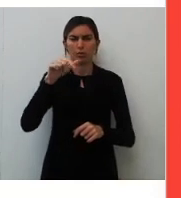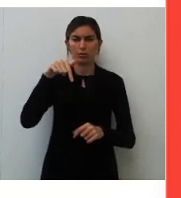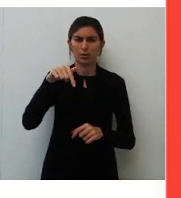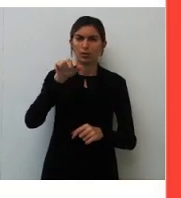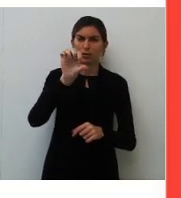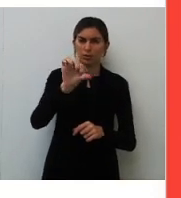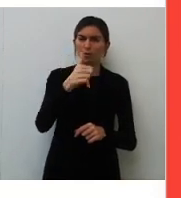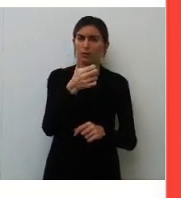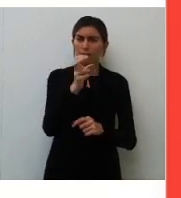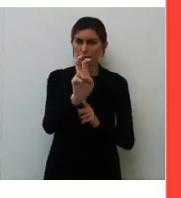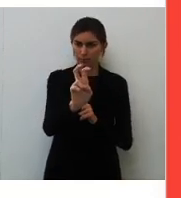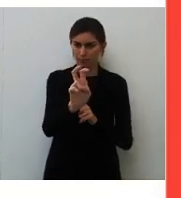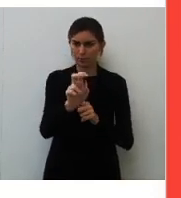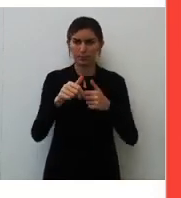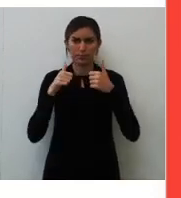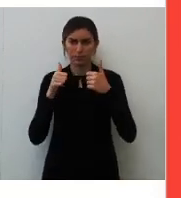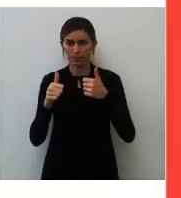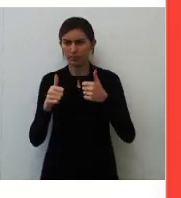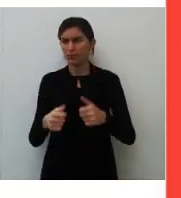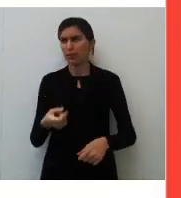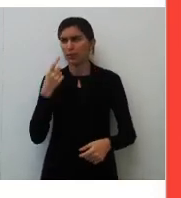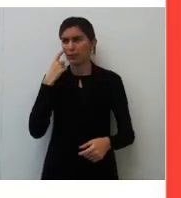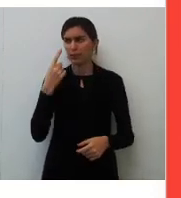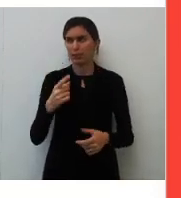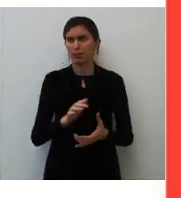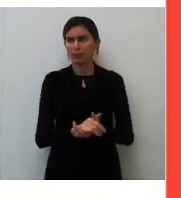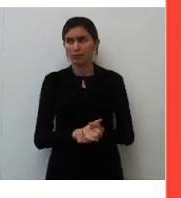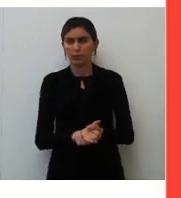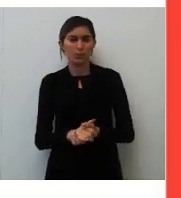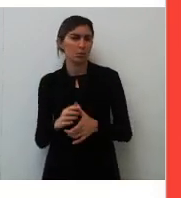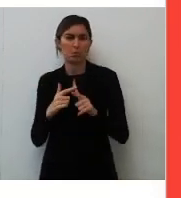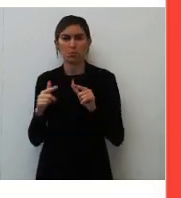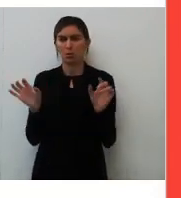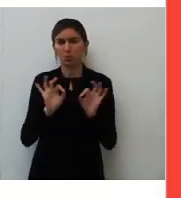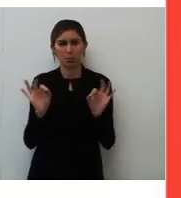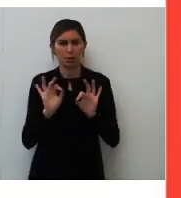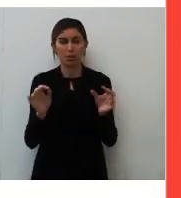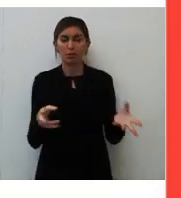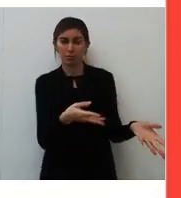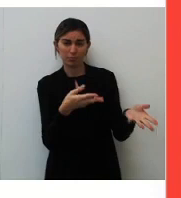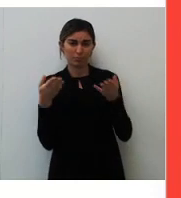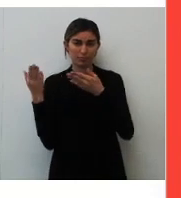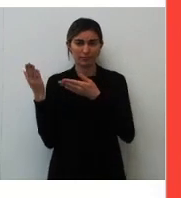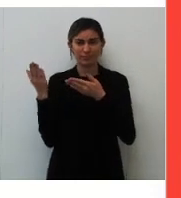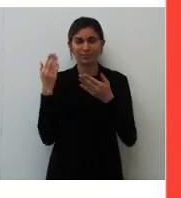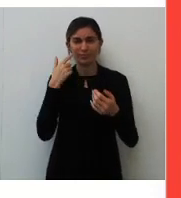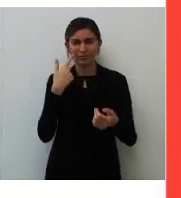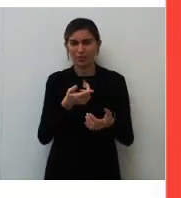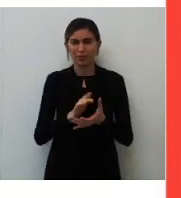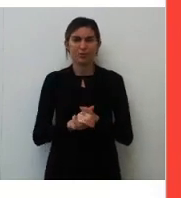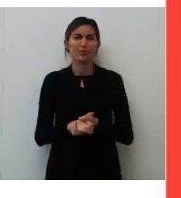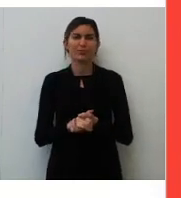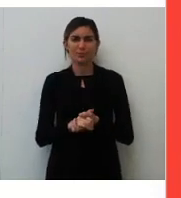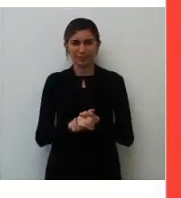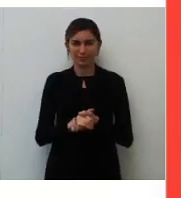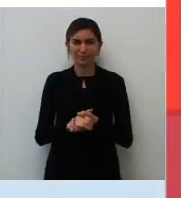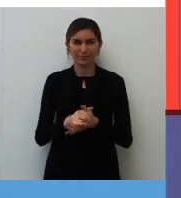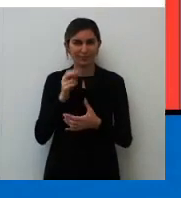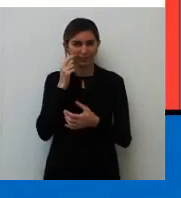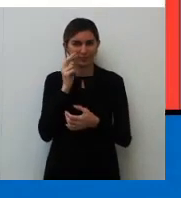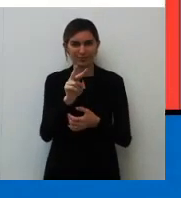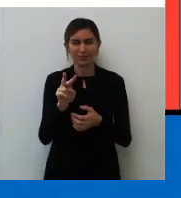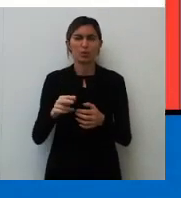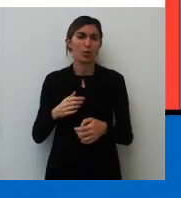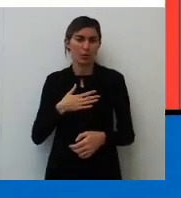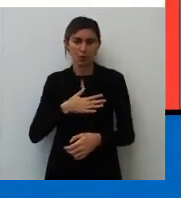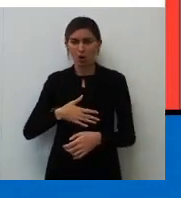988857915. Faz o favor aqui. Pera aí. Pronto. Mostra aqui. Tem problema nenhum. A gente tá ao vivo. Tem a perreira nenhum. O